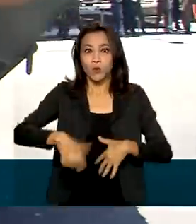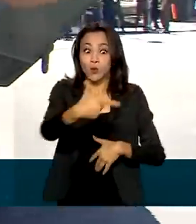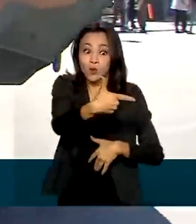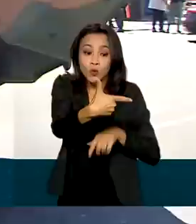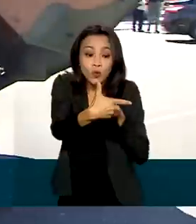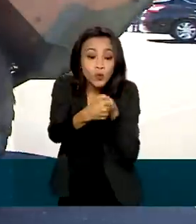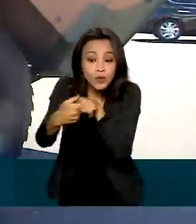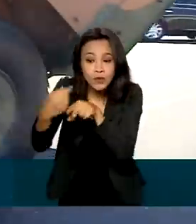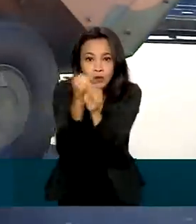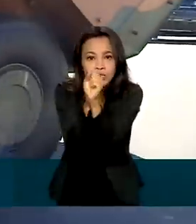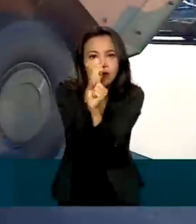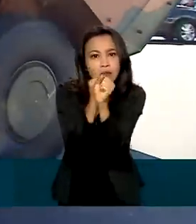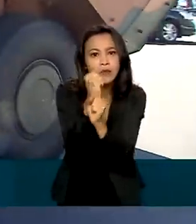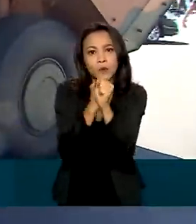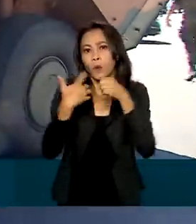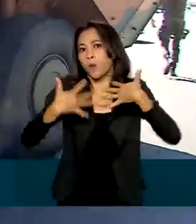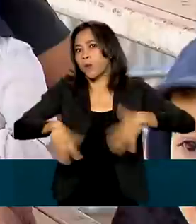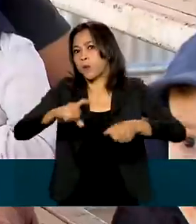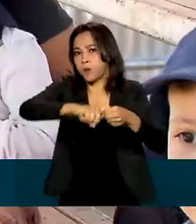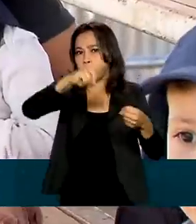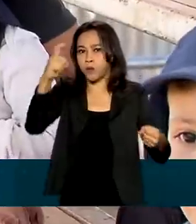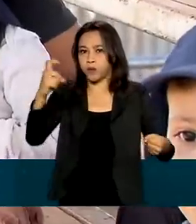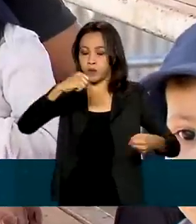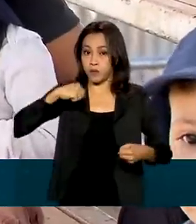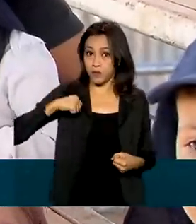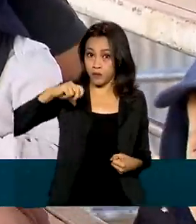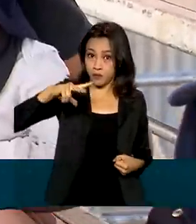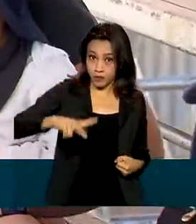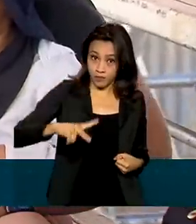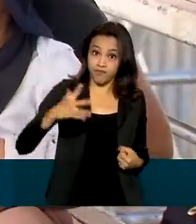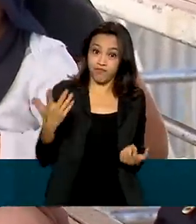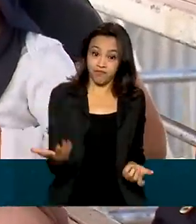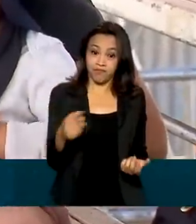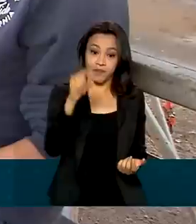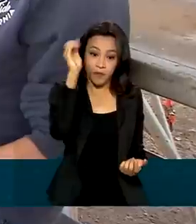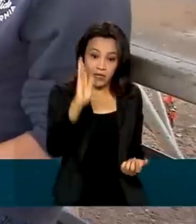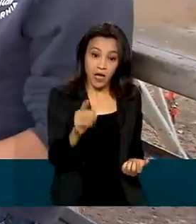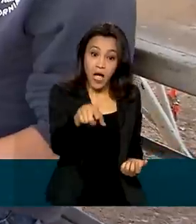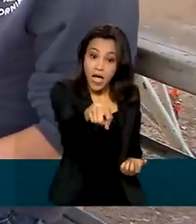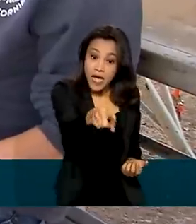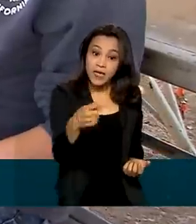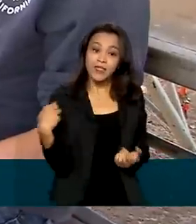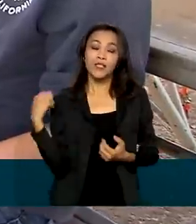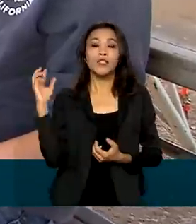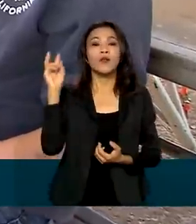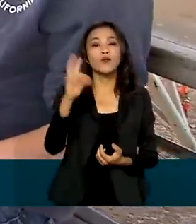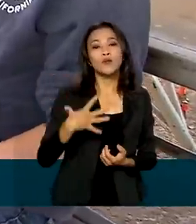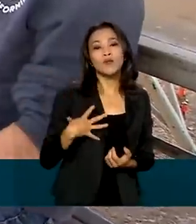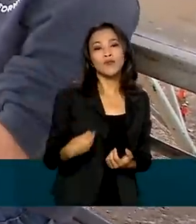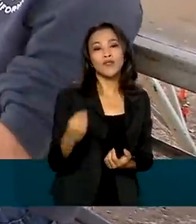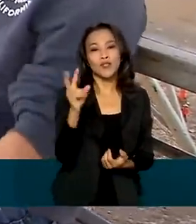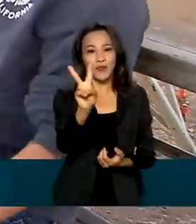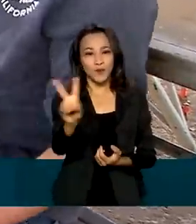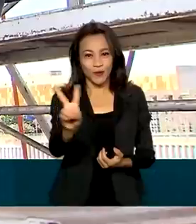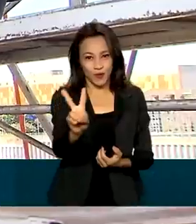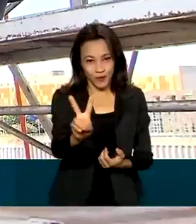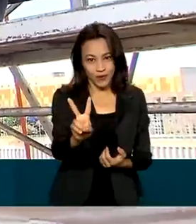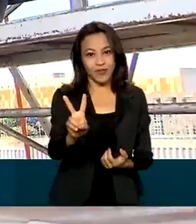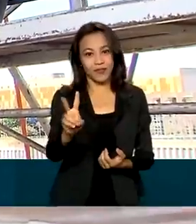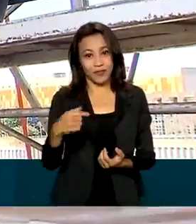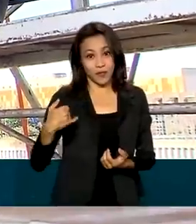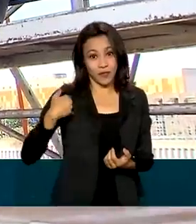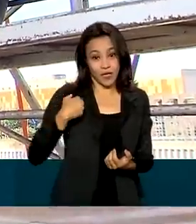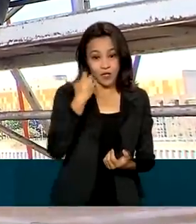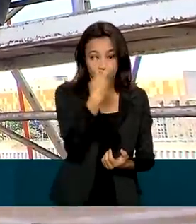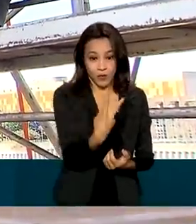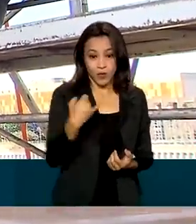que marcam a independência do Brasil. O médico Diogo chegou cedo trazendo os filhos Lucas e Davi, de dois